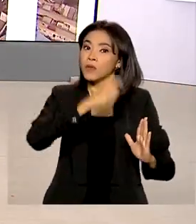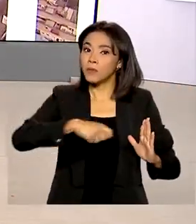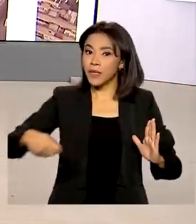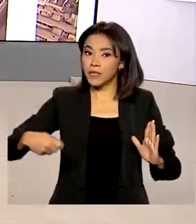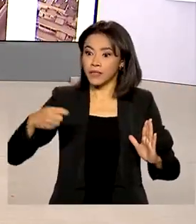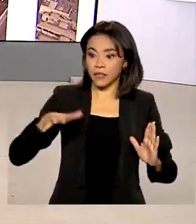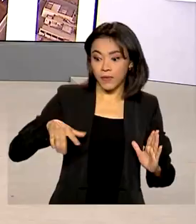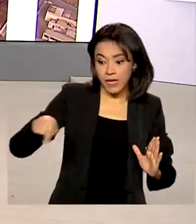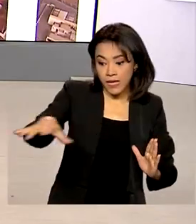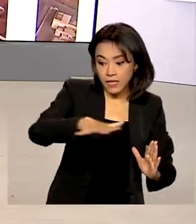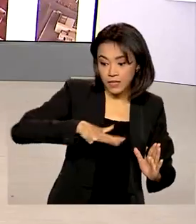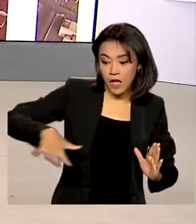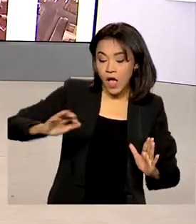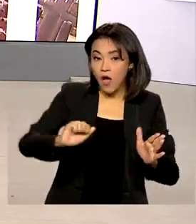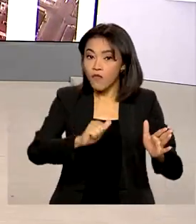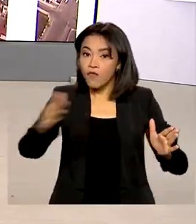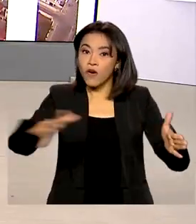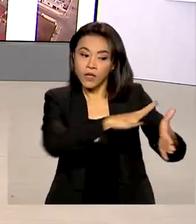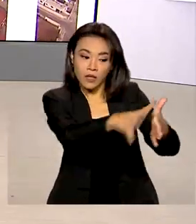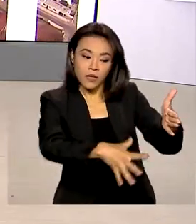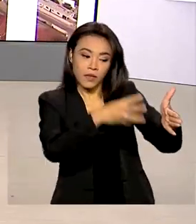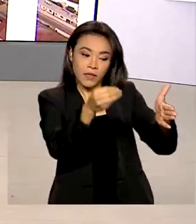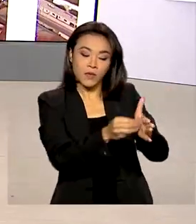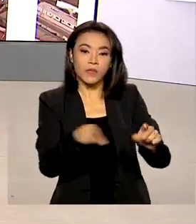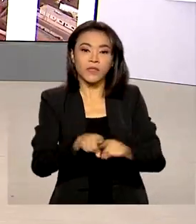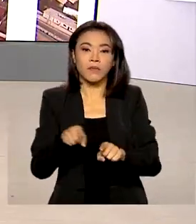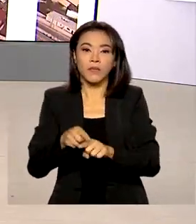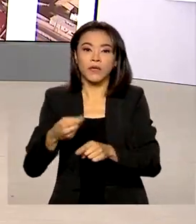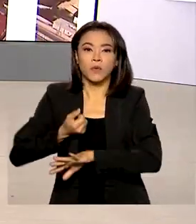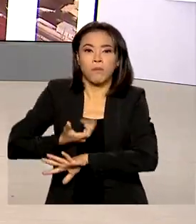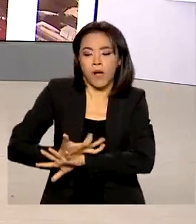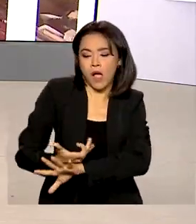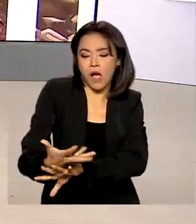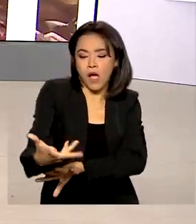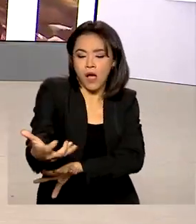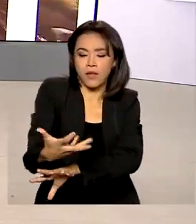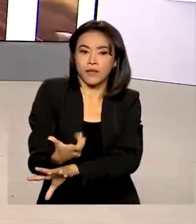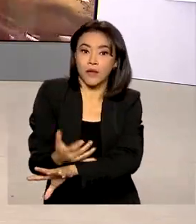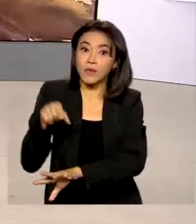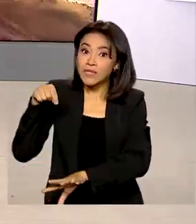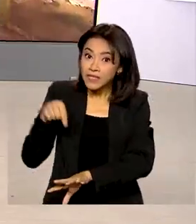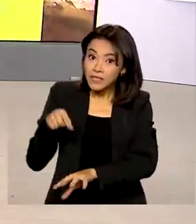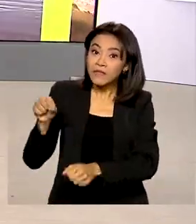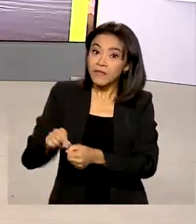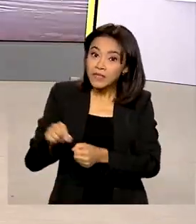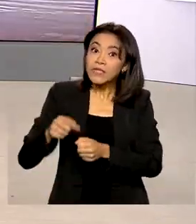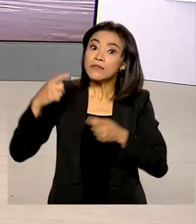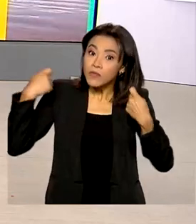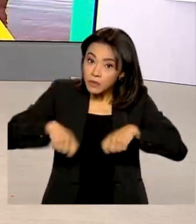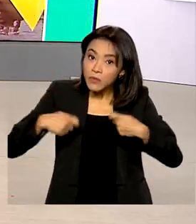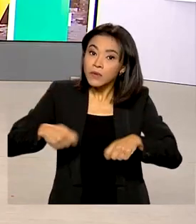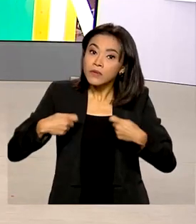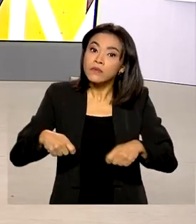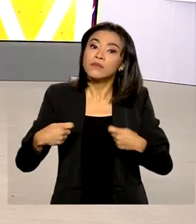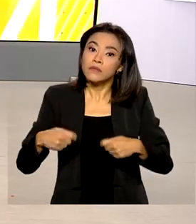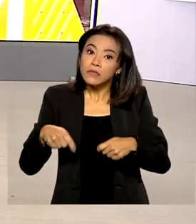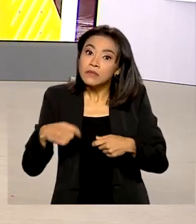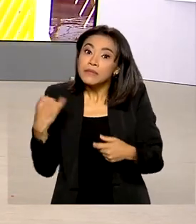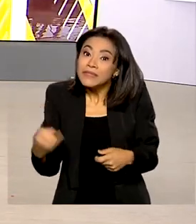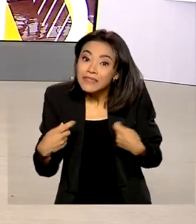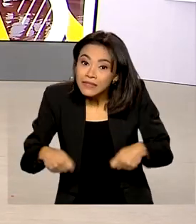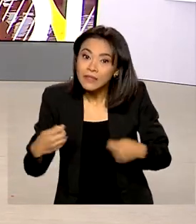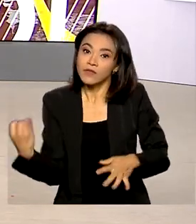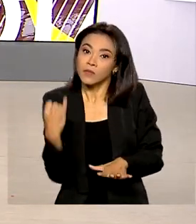em áreas fora da Amazônia e do Pantanal só poderão ser feitas quando forem fundamentais para as práticas agrícolas. As